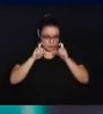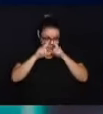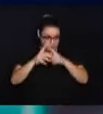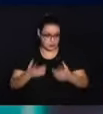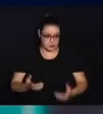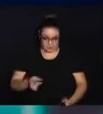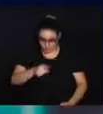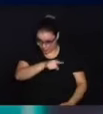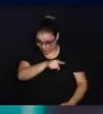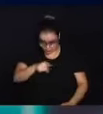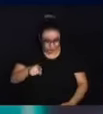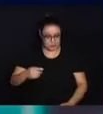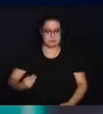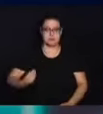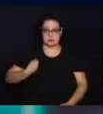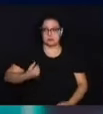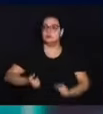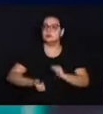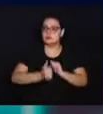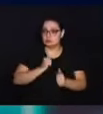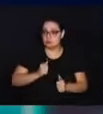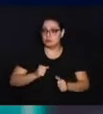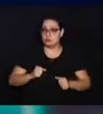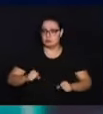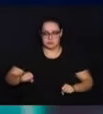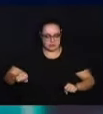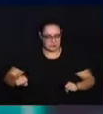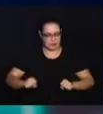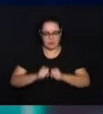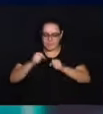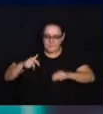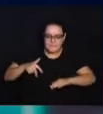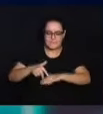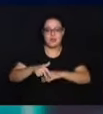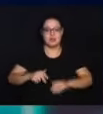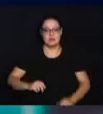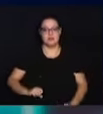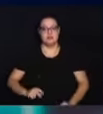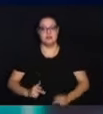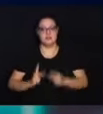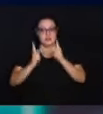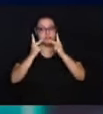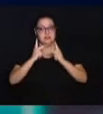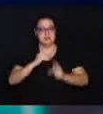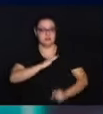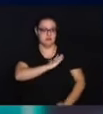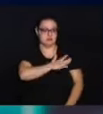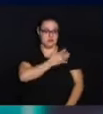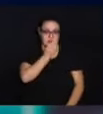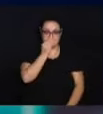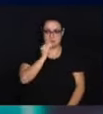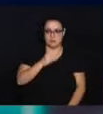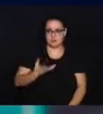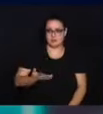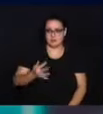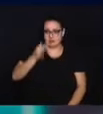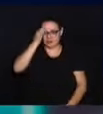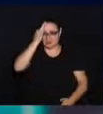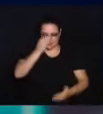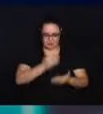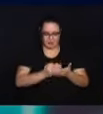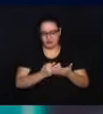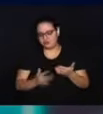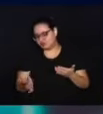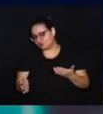dificuldade que vocês passam no esporte, quebrando barreiras, preconceitos. Que às vezes a fé acaba indo